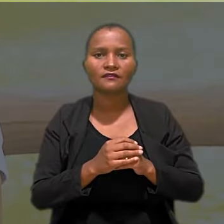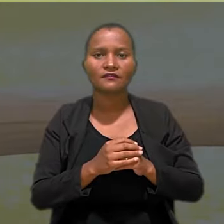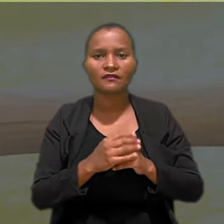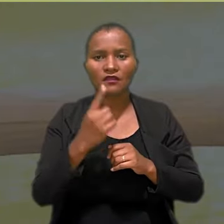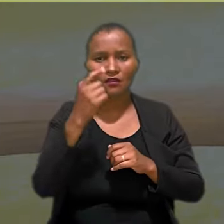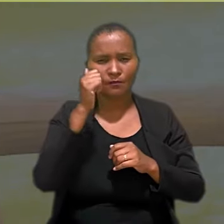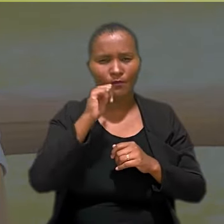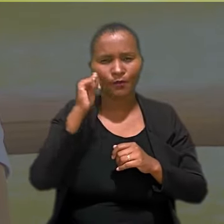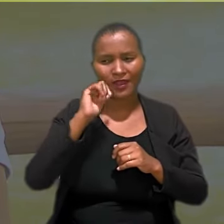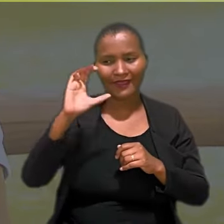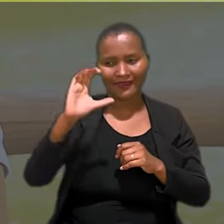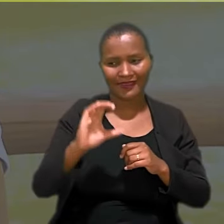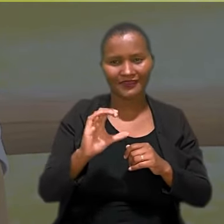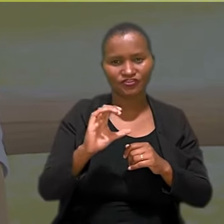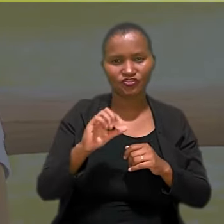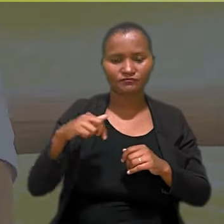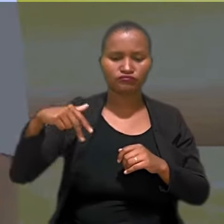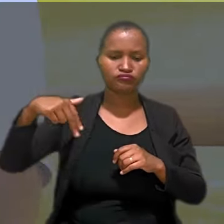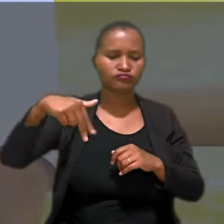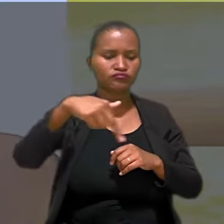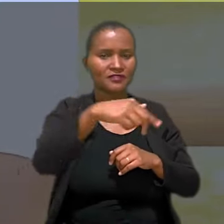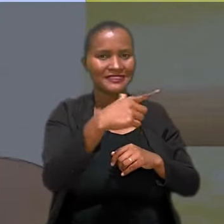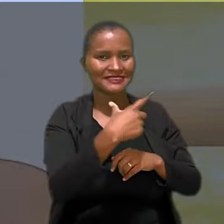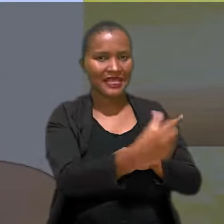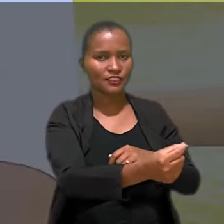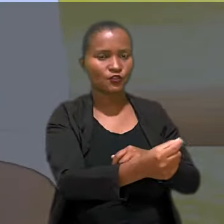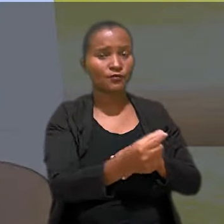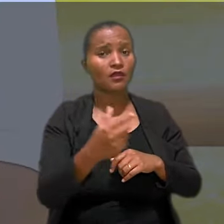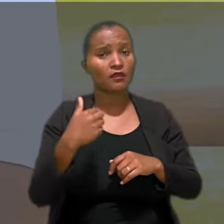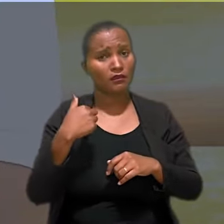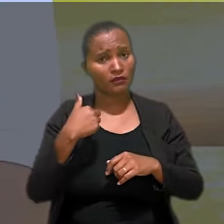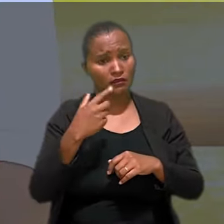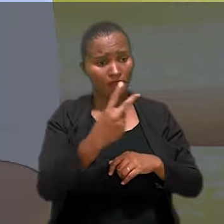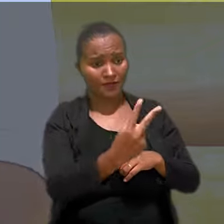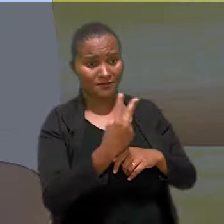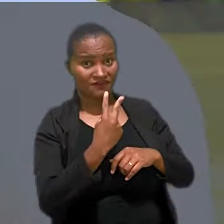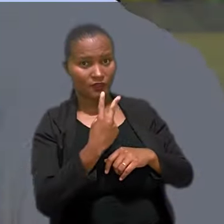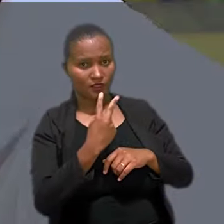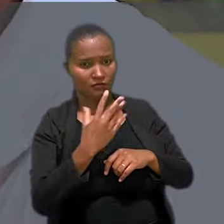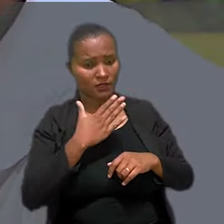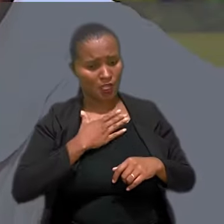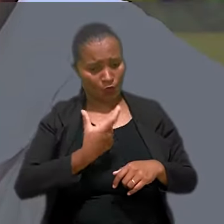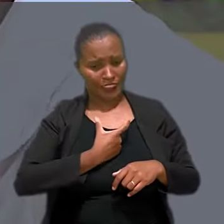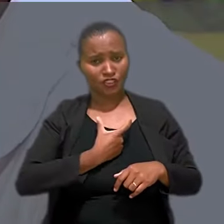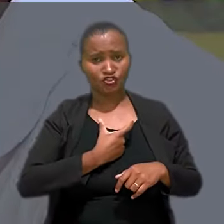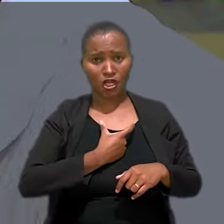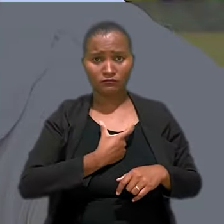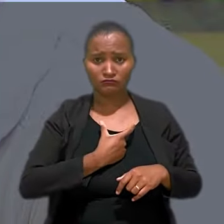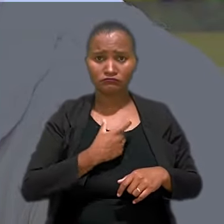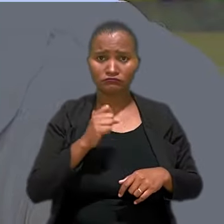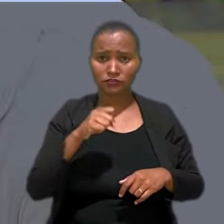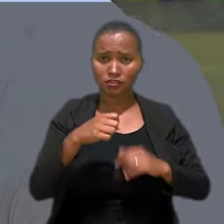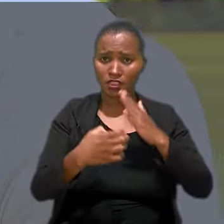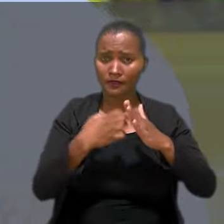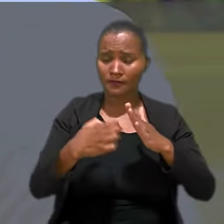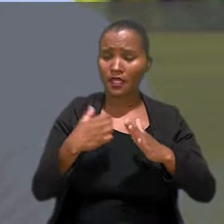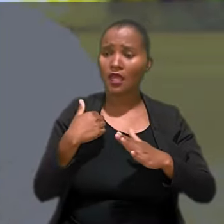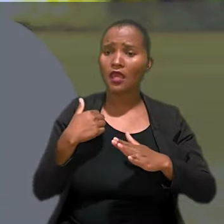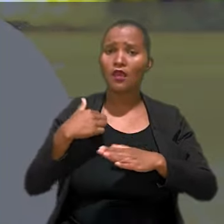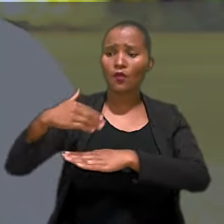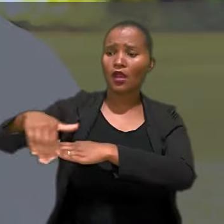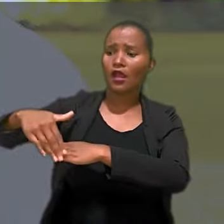E uma cliente, ela saiu e me viu. Eu estava com um crachá da empresa. Eu estava no outro lado da rua,